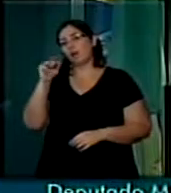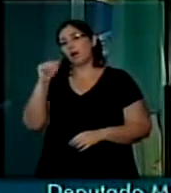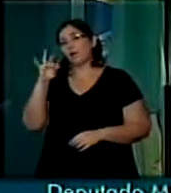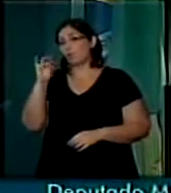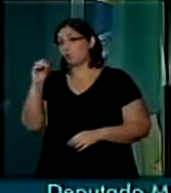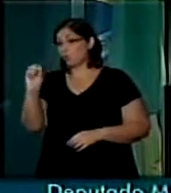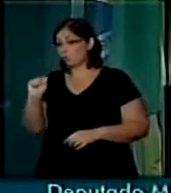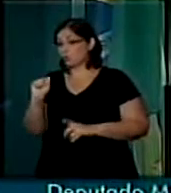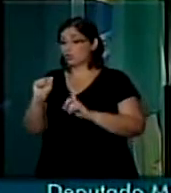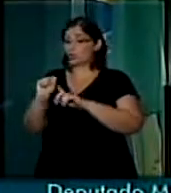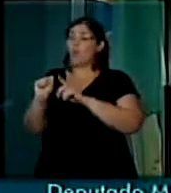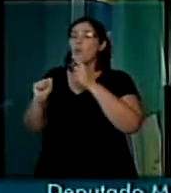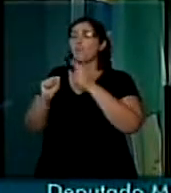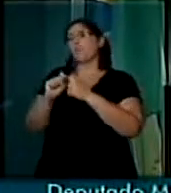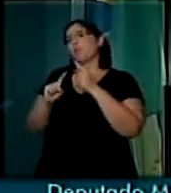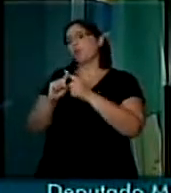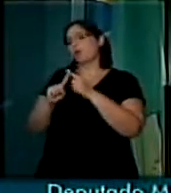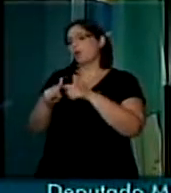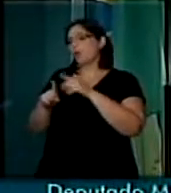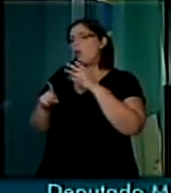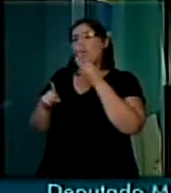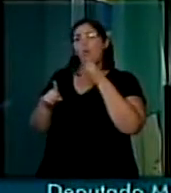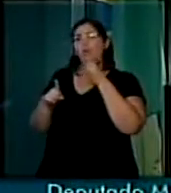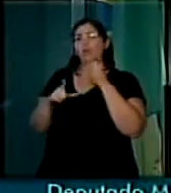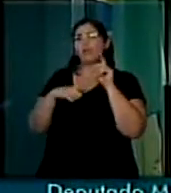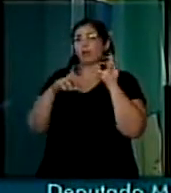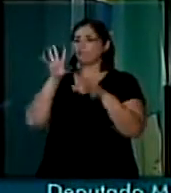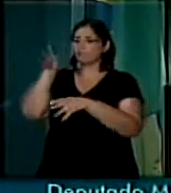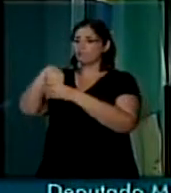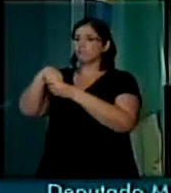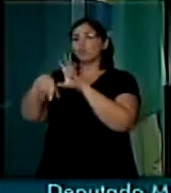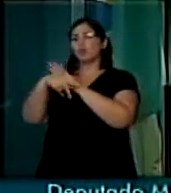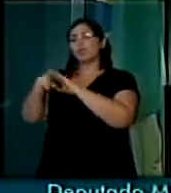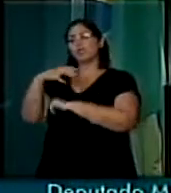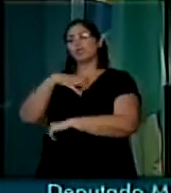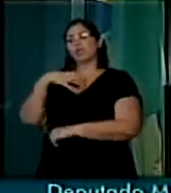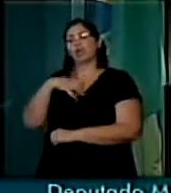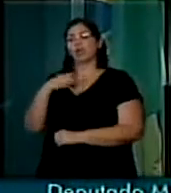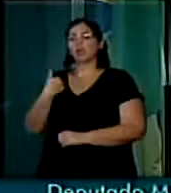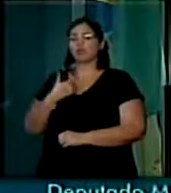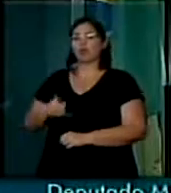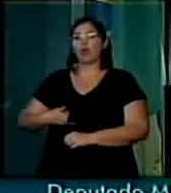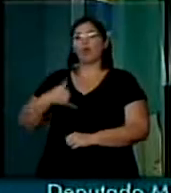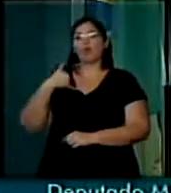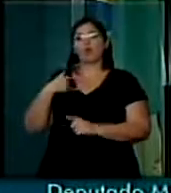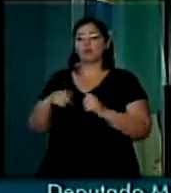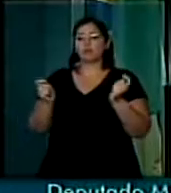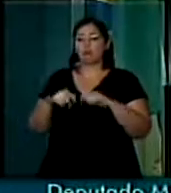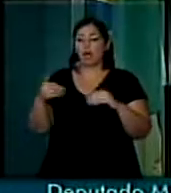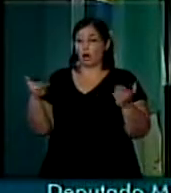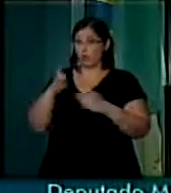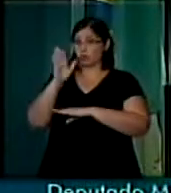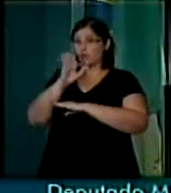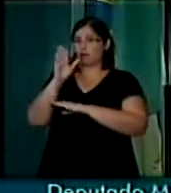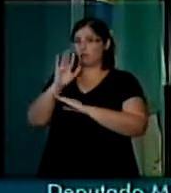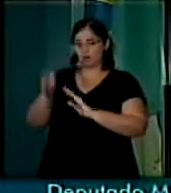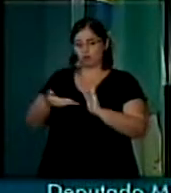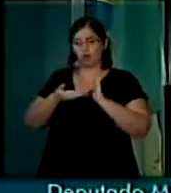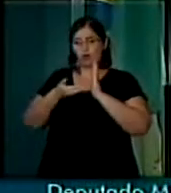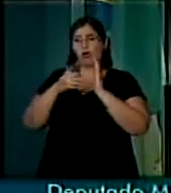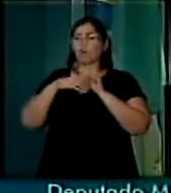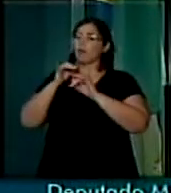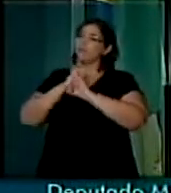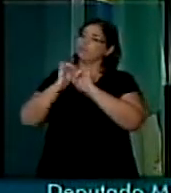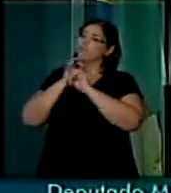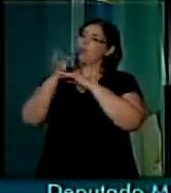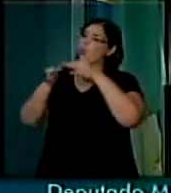engloba isso, e nós ficamos aqui muito orgulhosos de podermos, nesta tarde, tecer estes